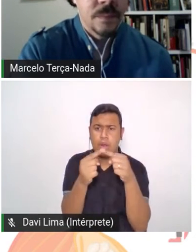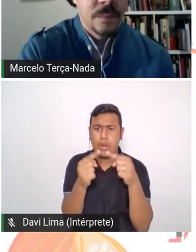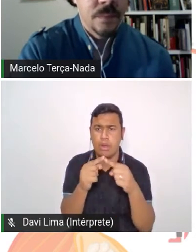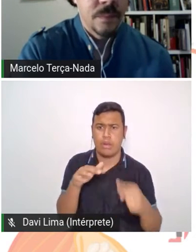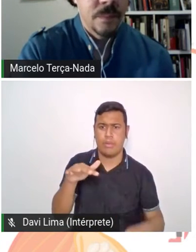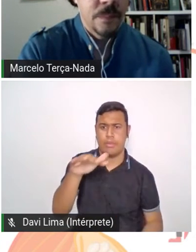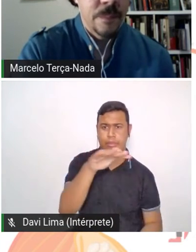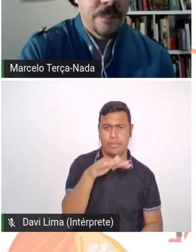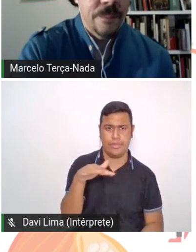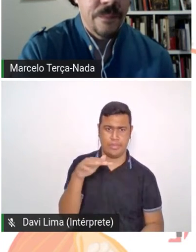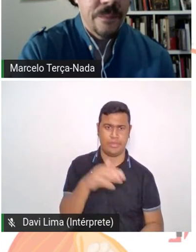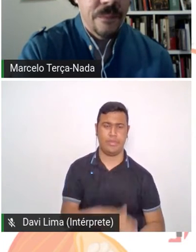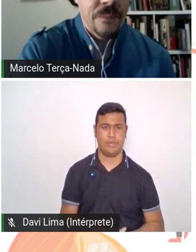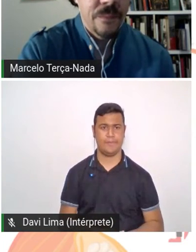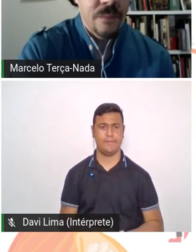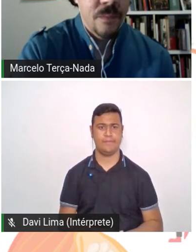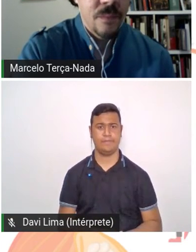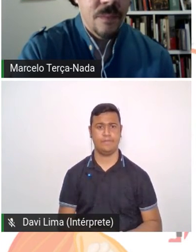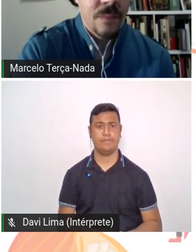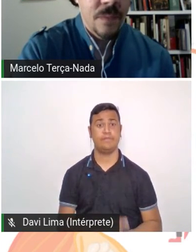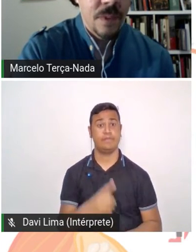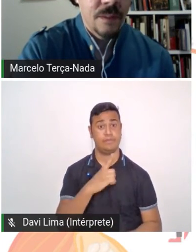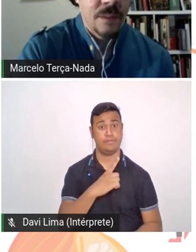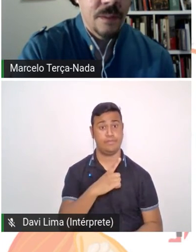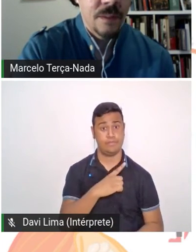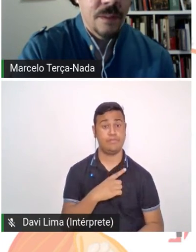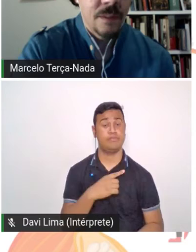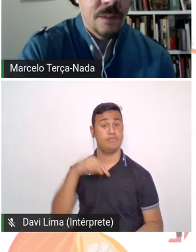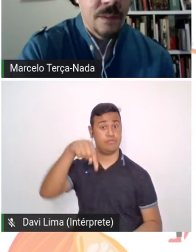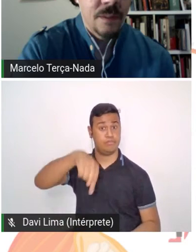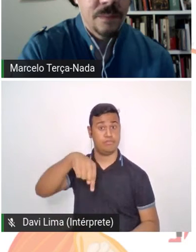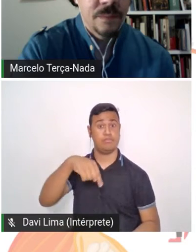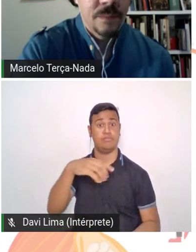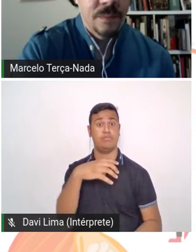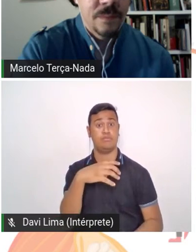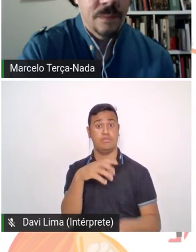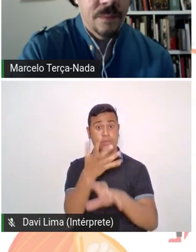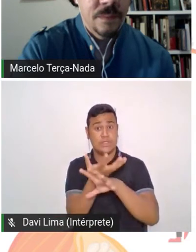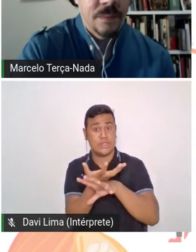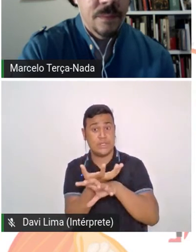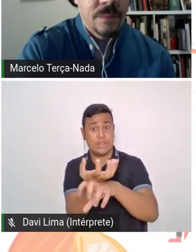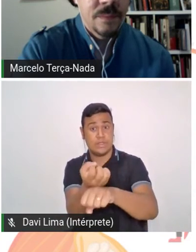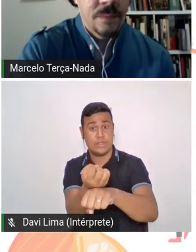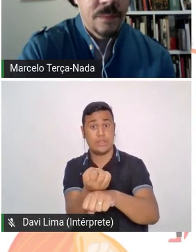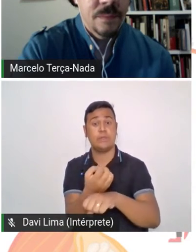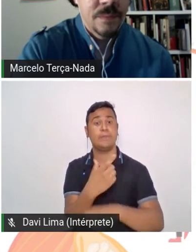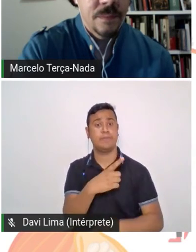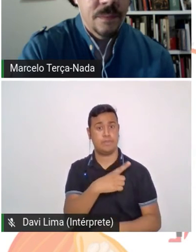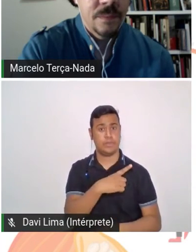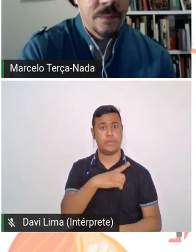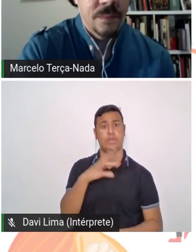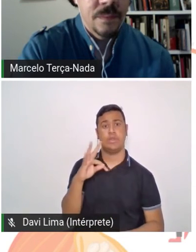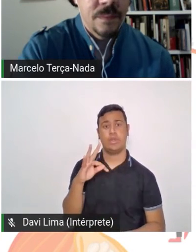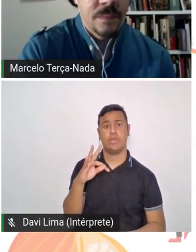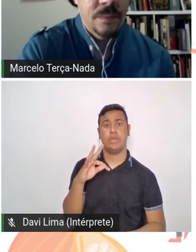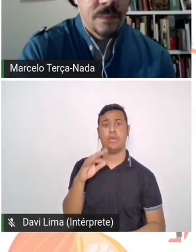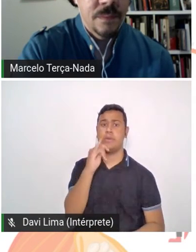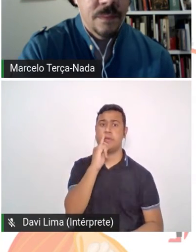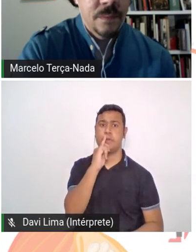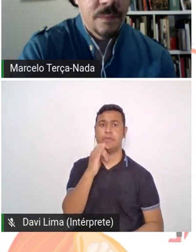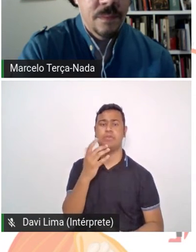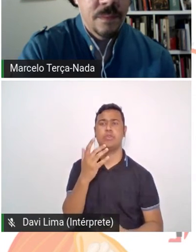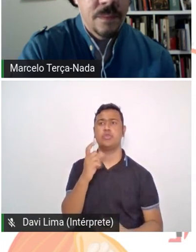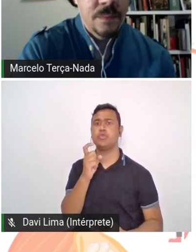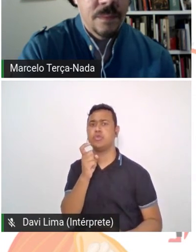terroir também no sertão, por exemplo, que auxilia isso, né? A questão do clima à noite ser